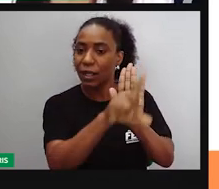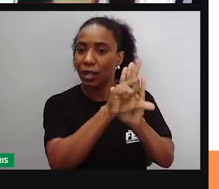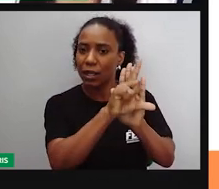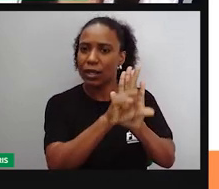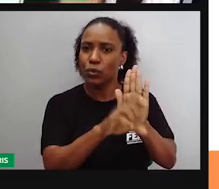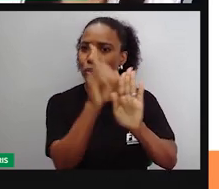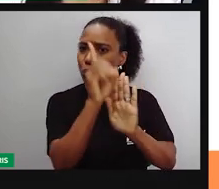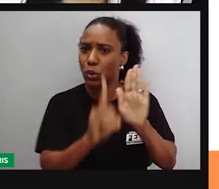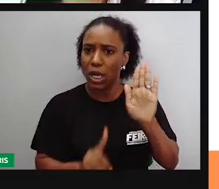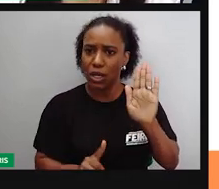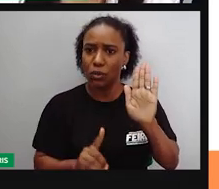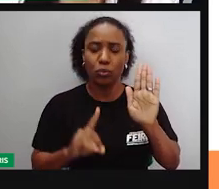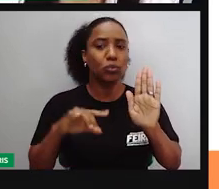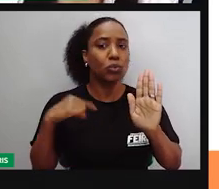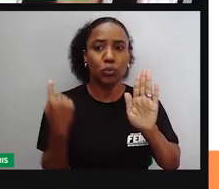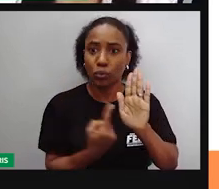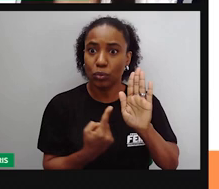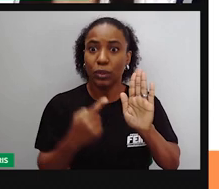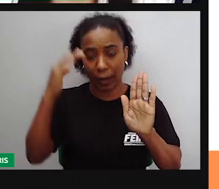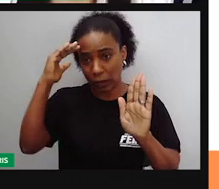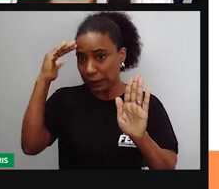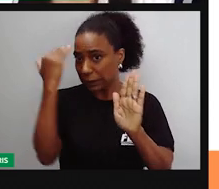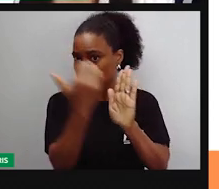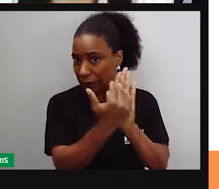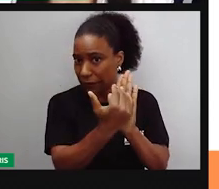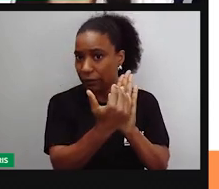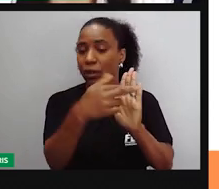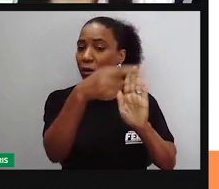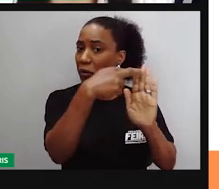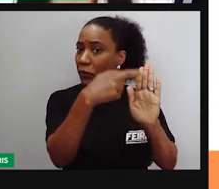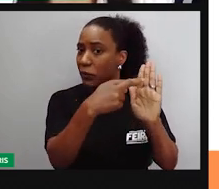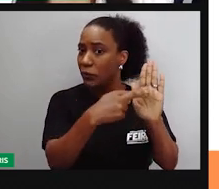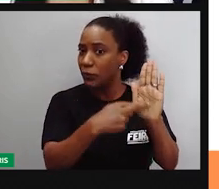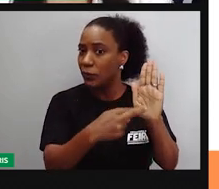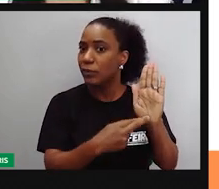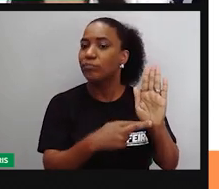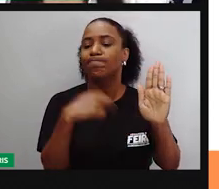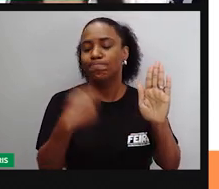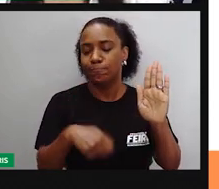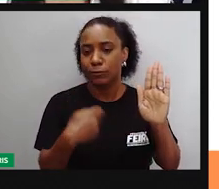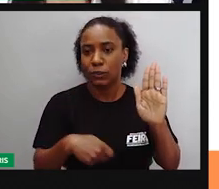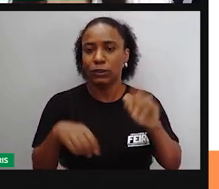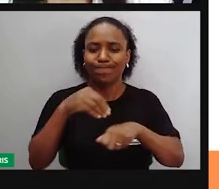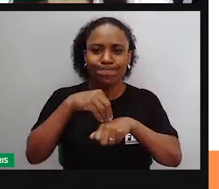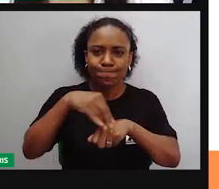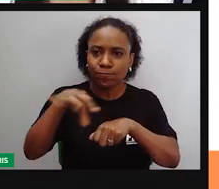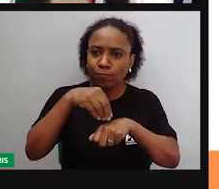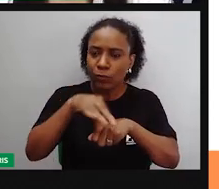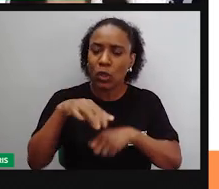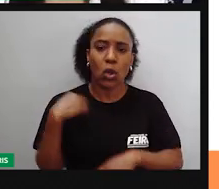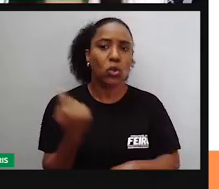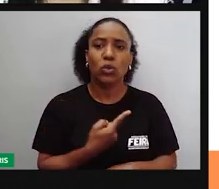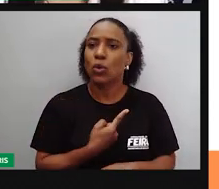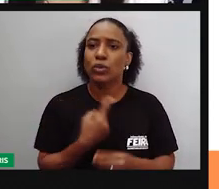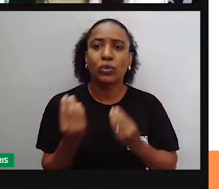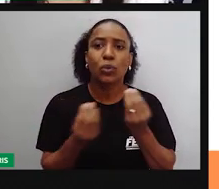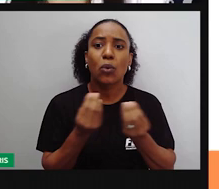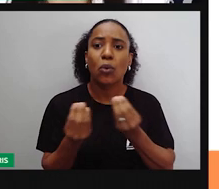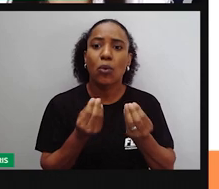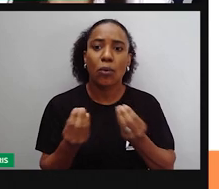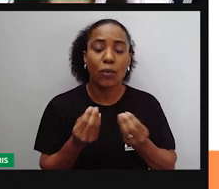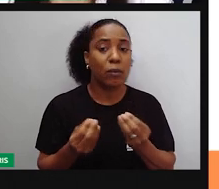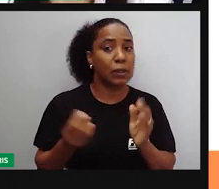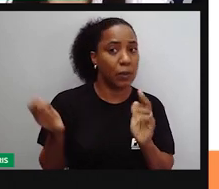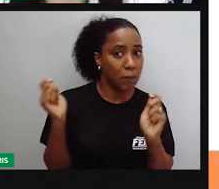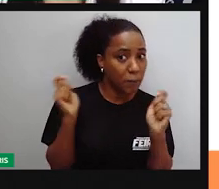e todos os nossos deveres também, né? As regras nos orientando de como a gente deve fazer e o que a gente não